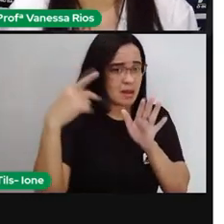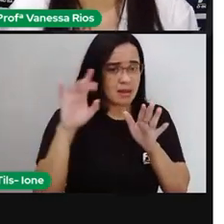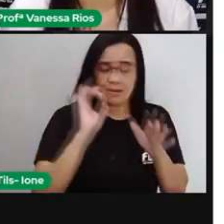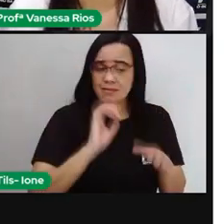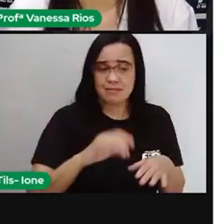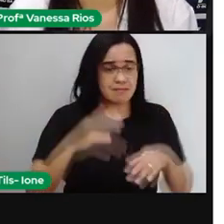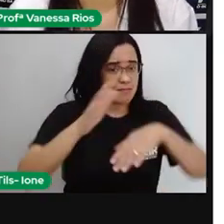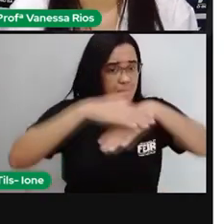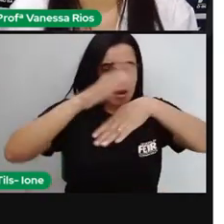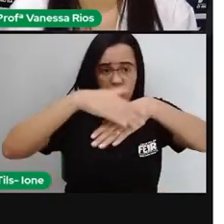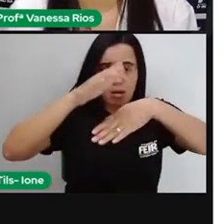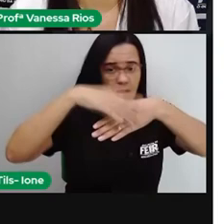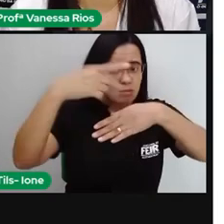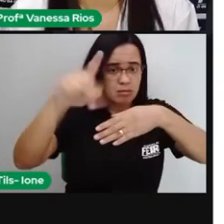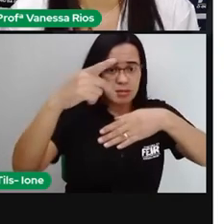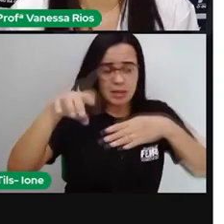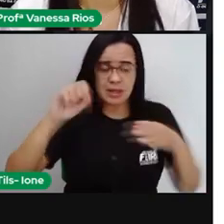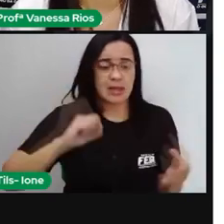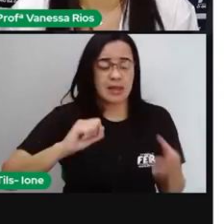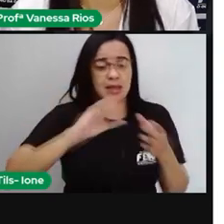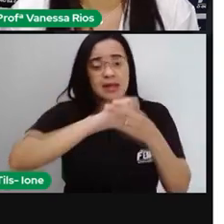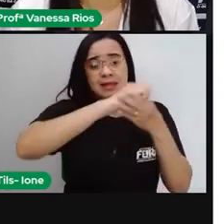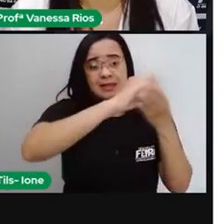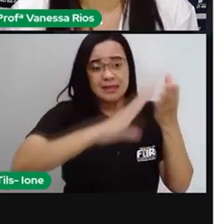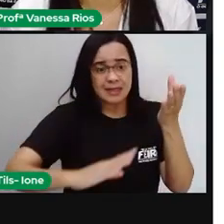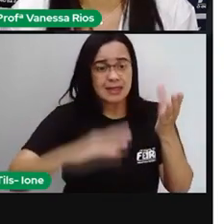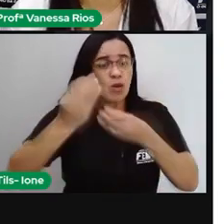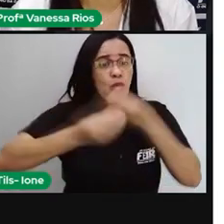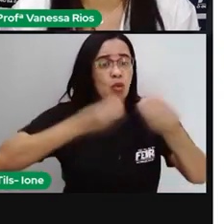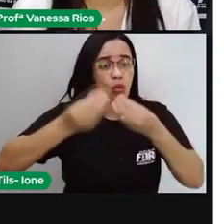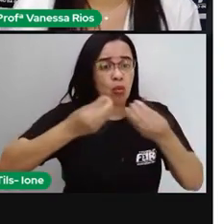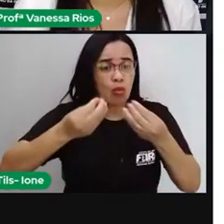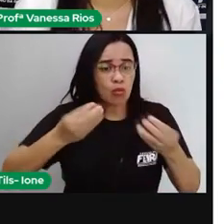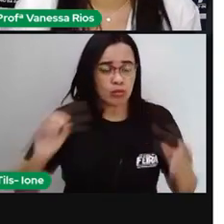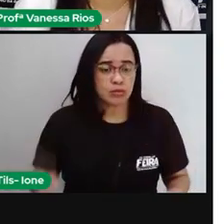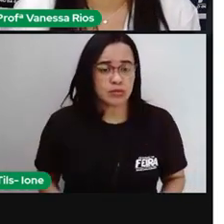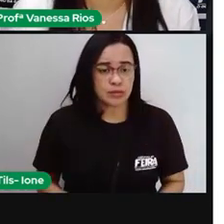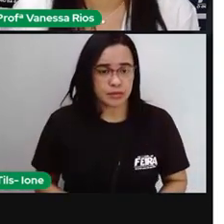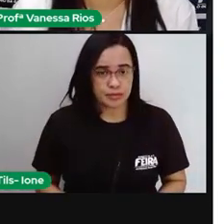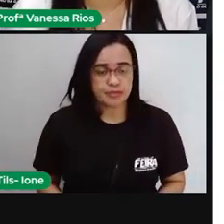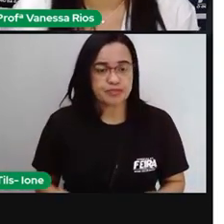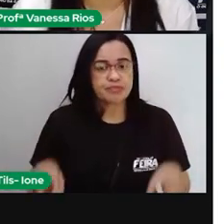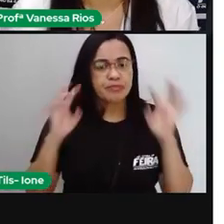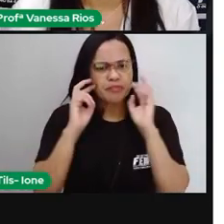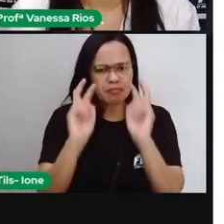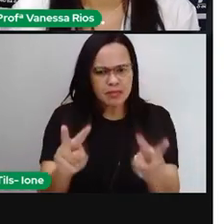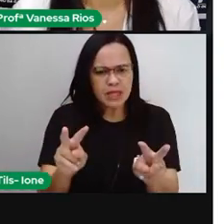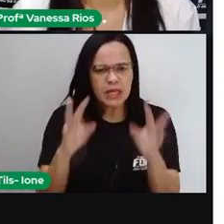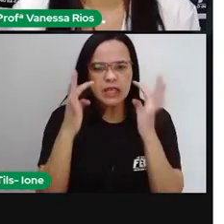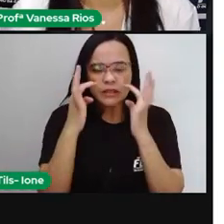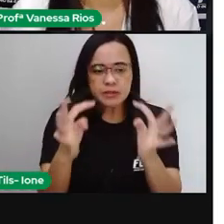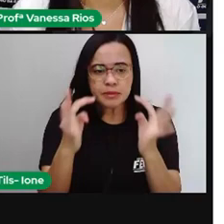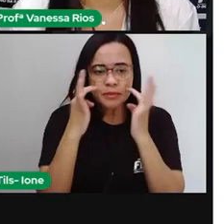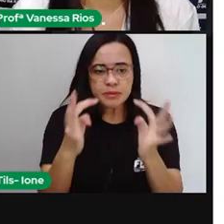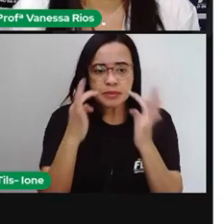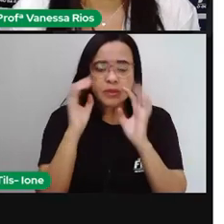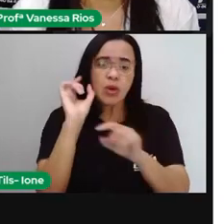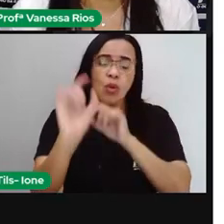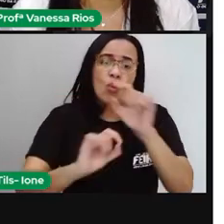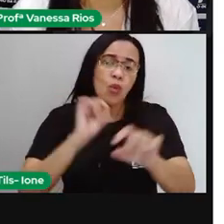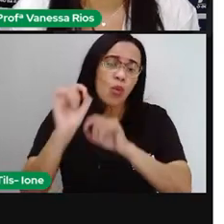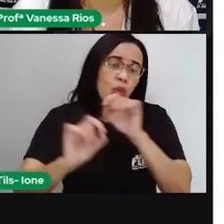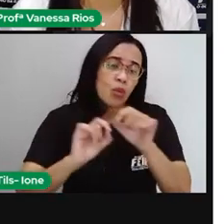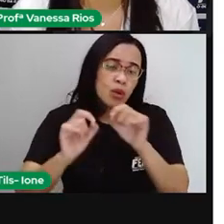né, as características das obras dele em geral. E o que a gente pode observar? Ao observar as suas